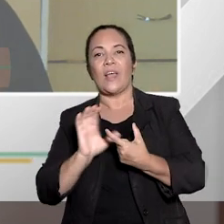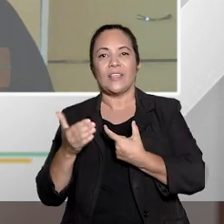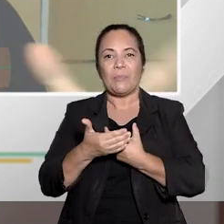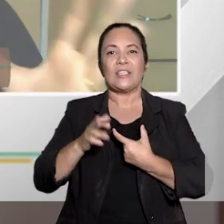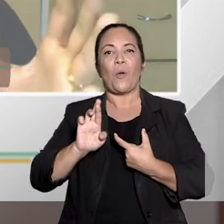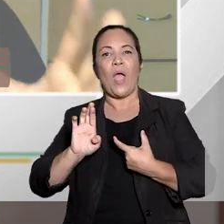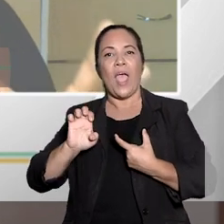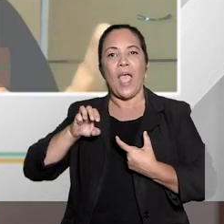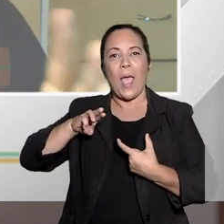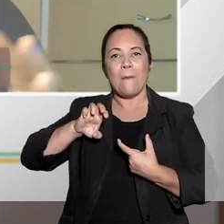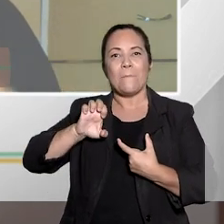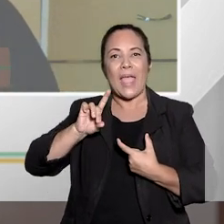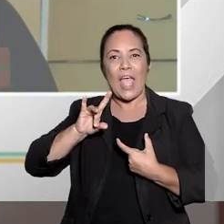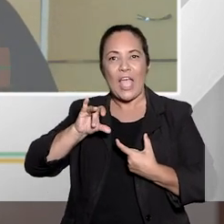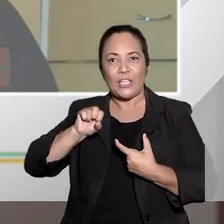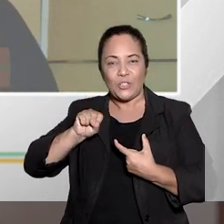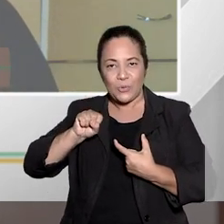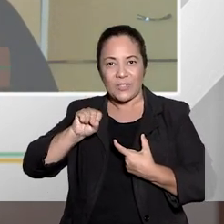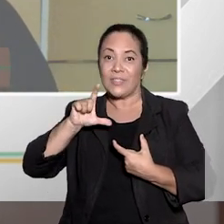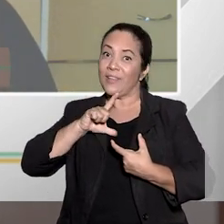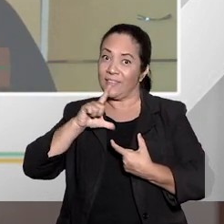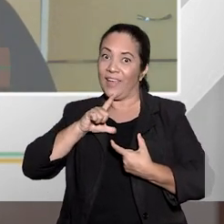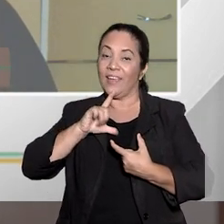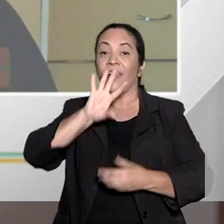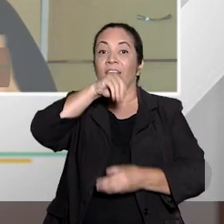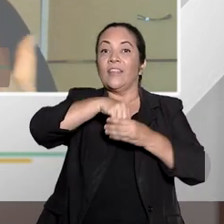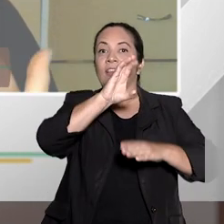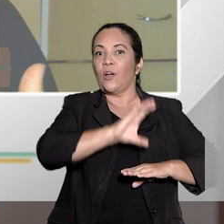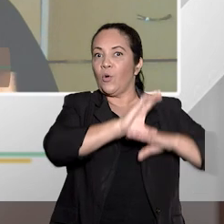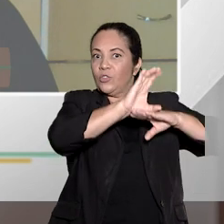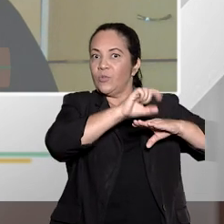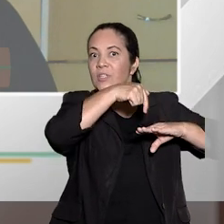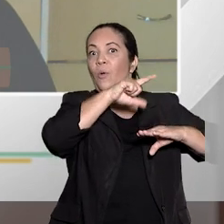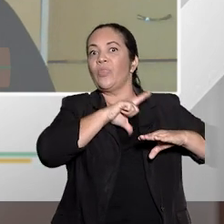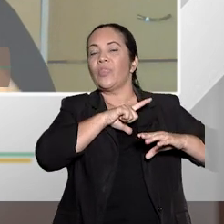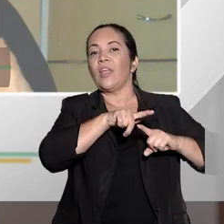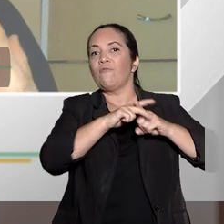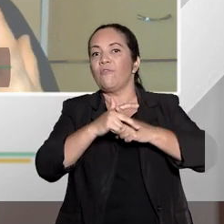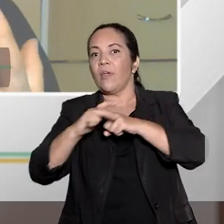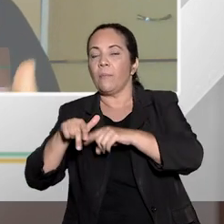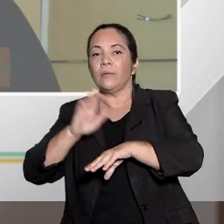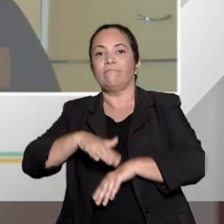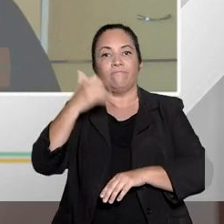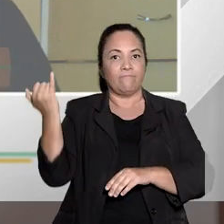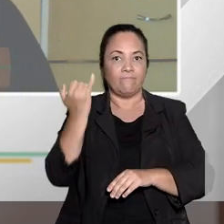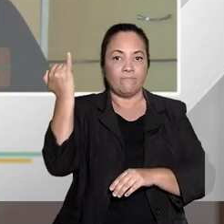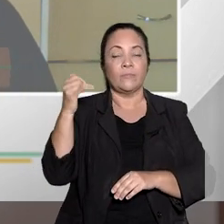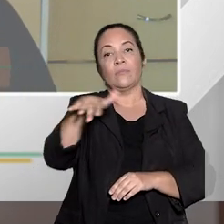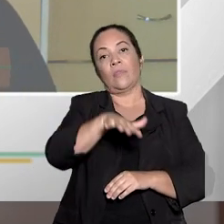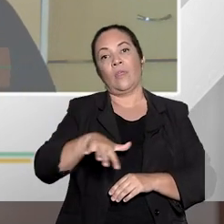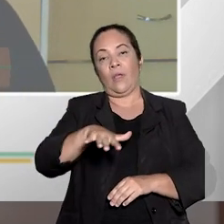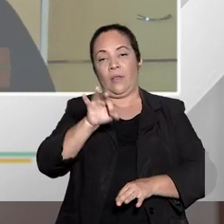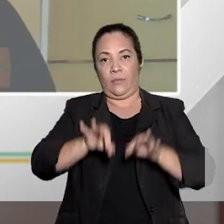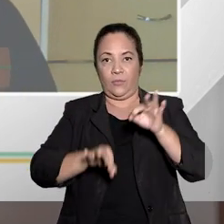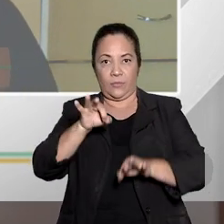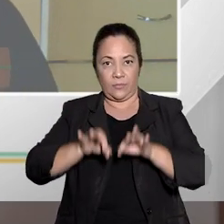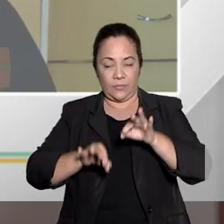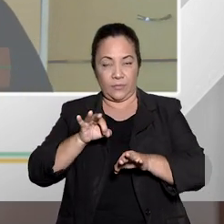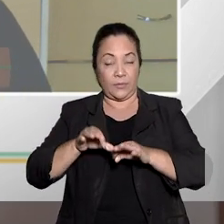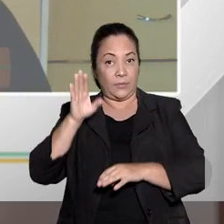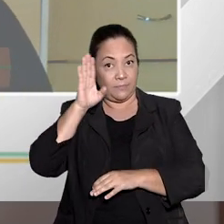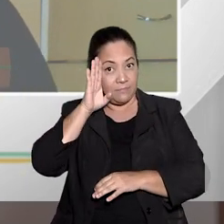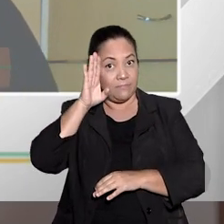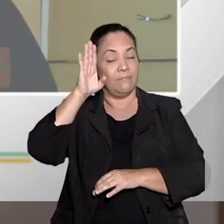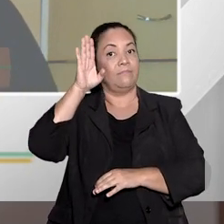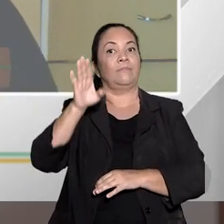Constituição prevê algumas ferramentas mais importantes, muito contundentes, principalmente